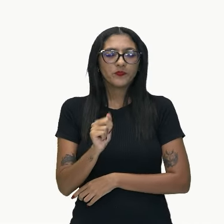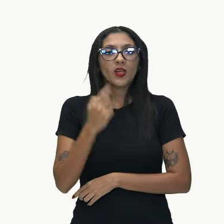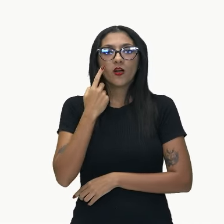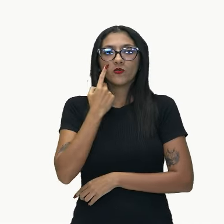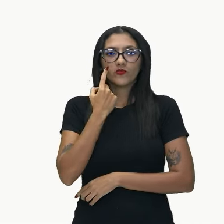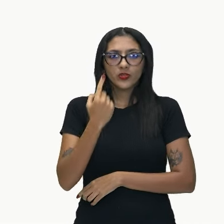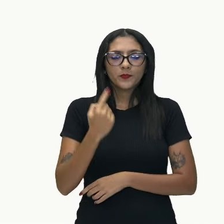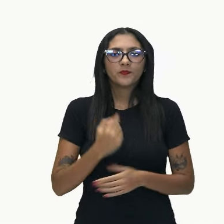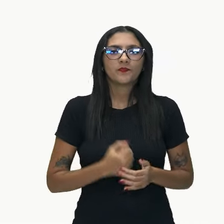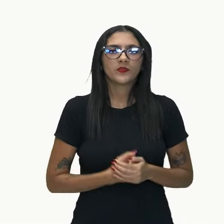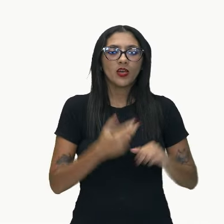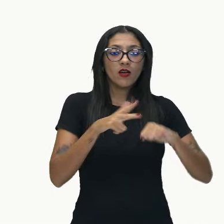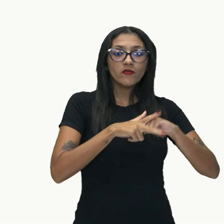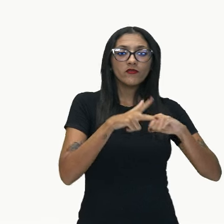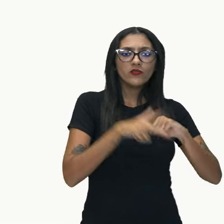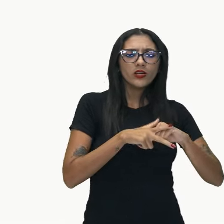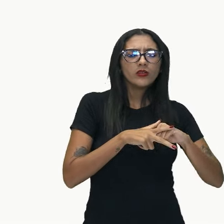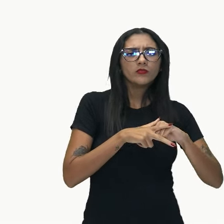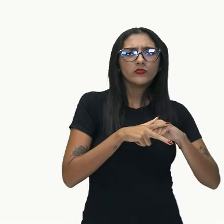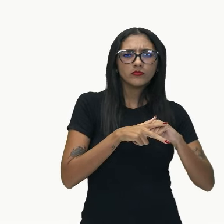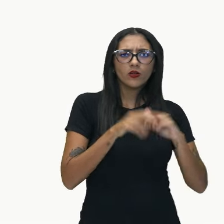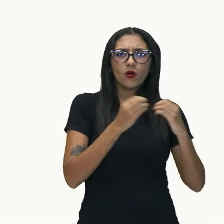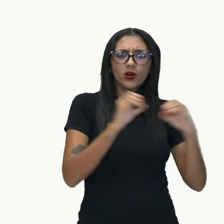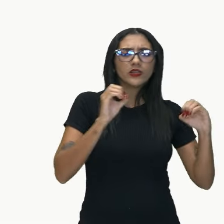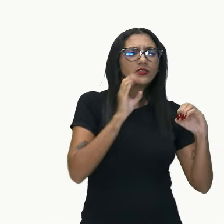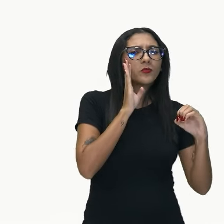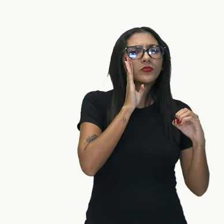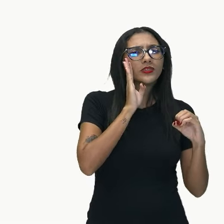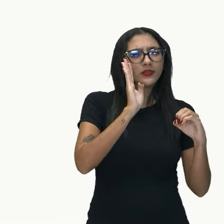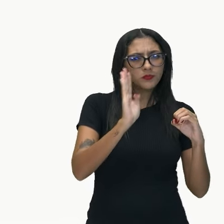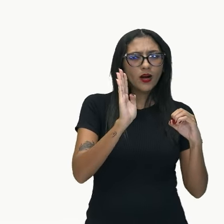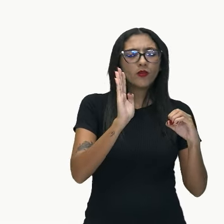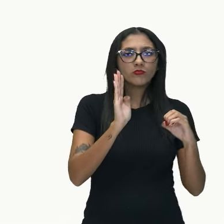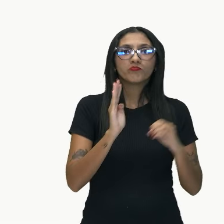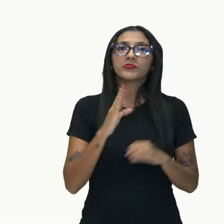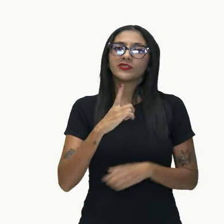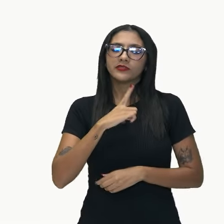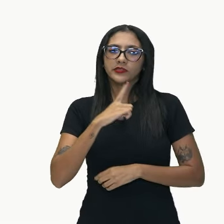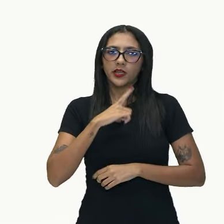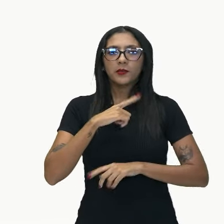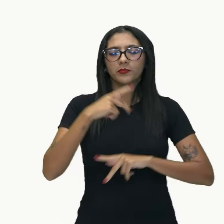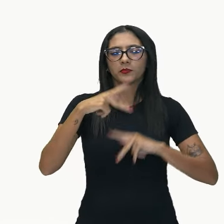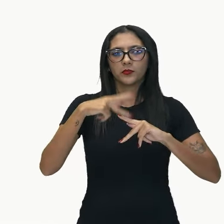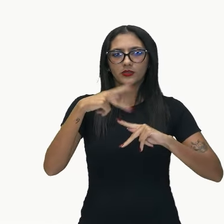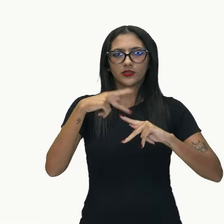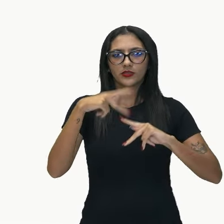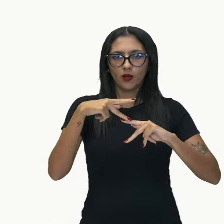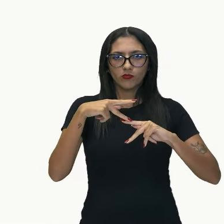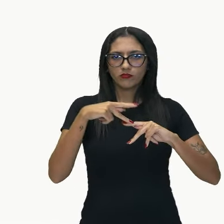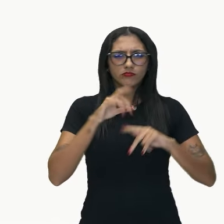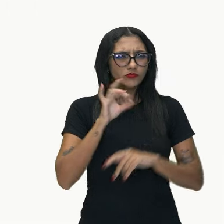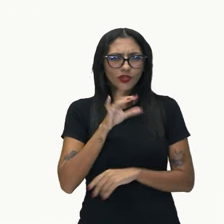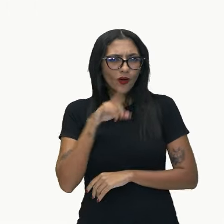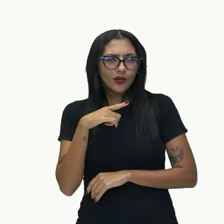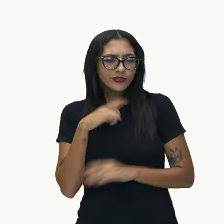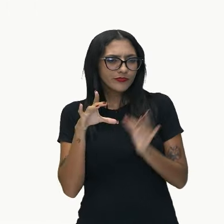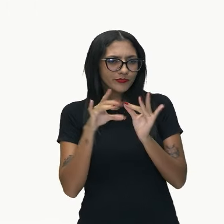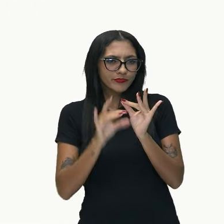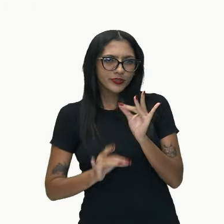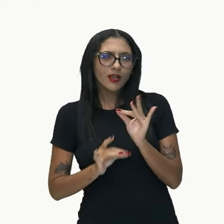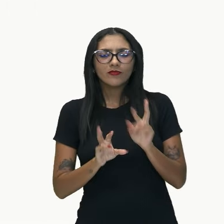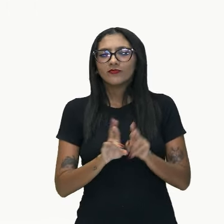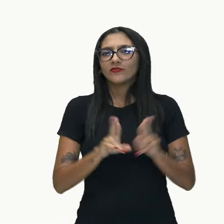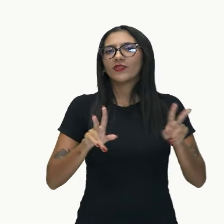e a oração subordinada, vai ter uma preposiçãozinha. É apenas isso que muda, mas o